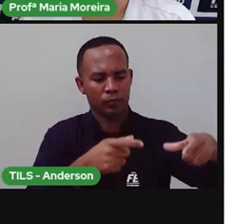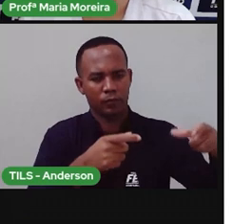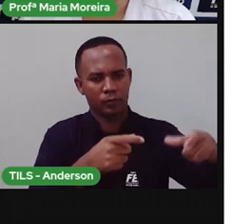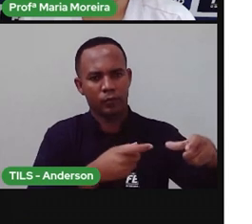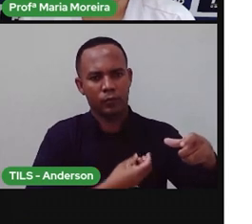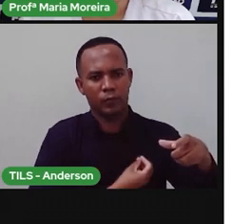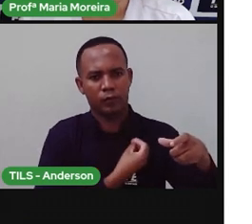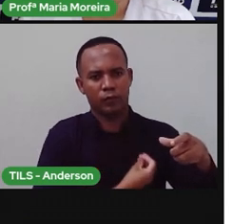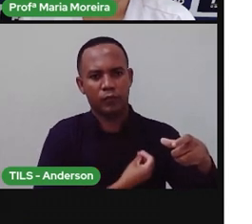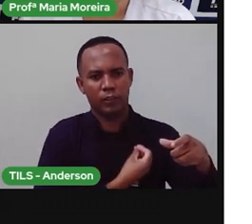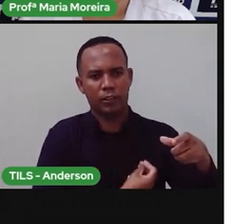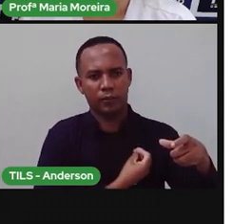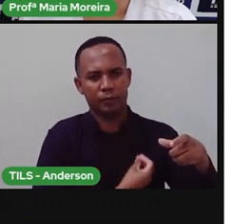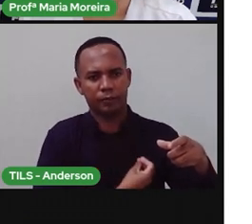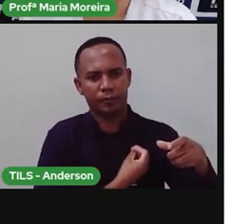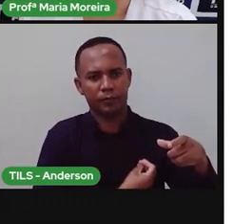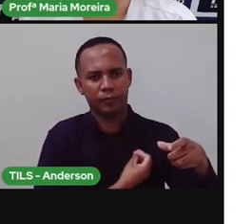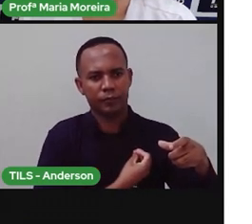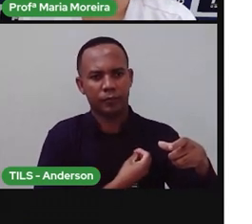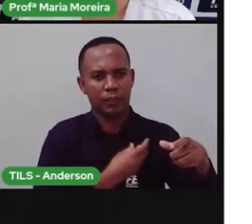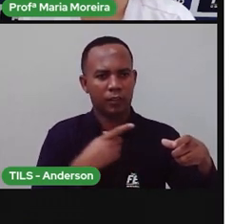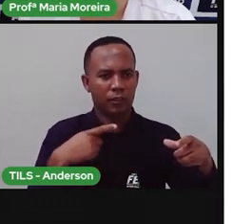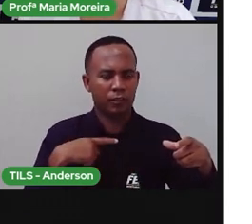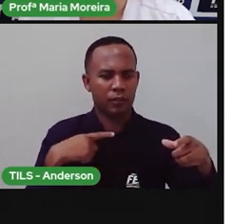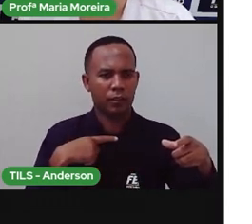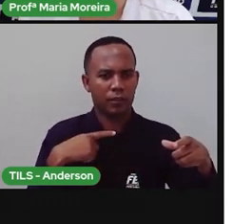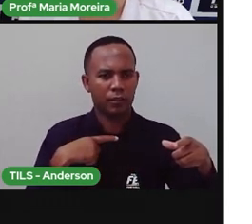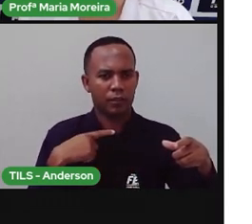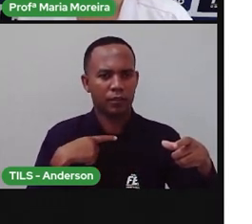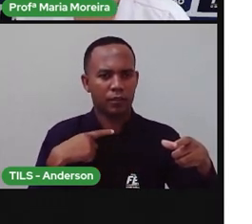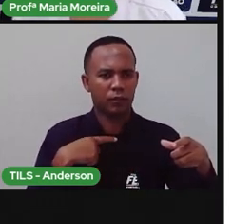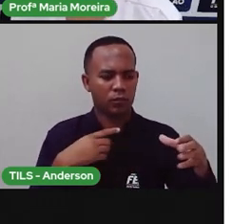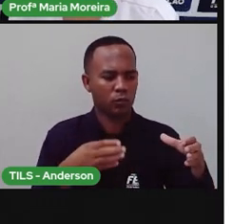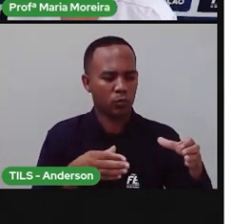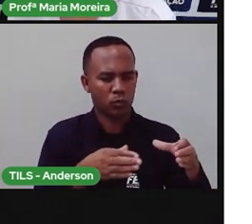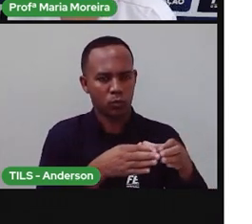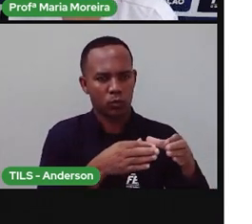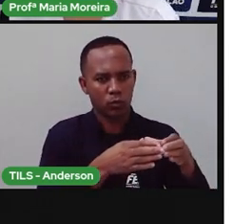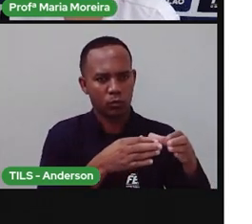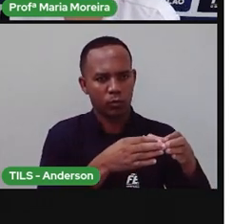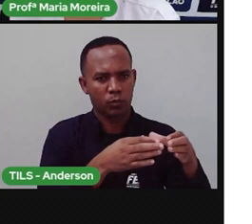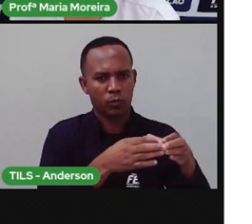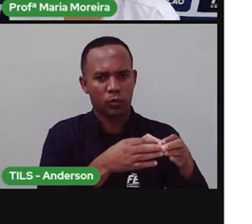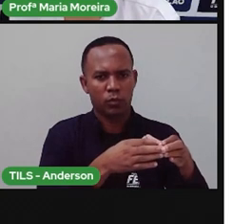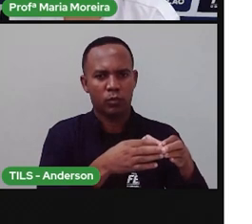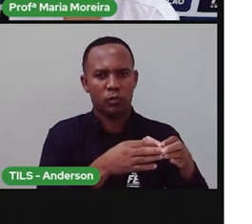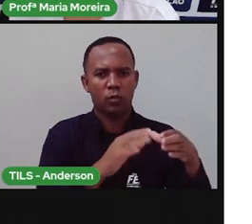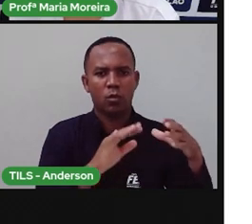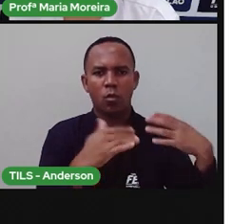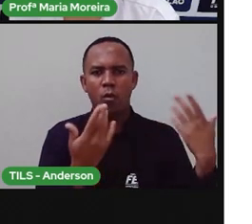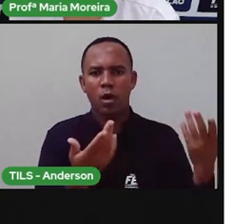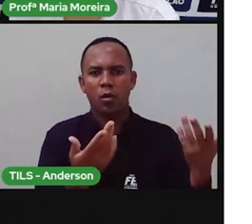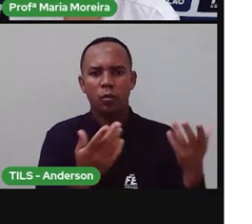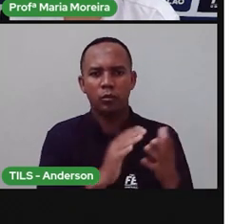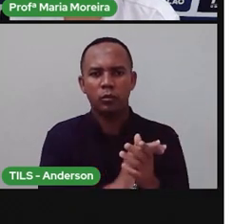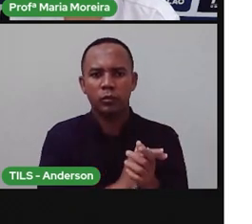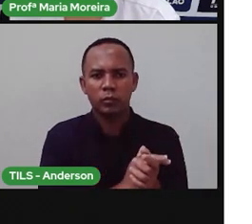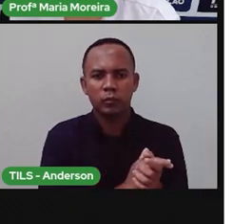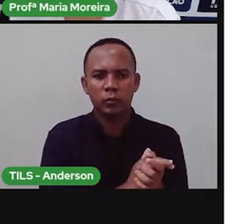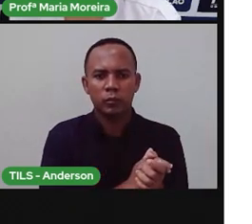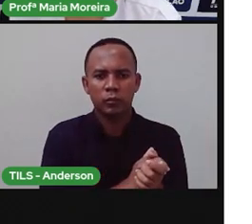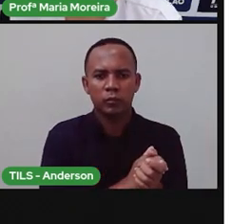seres vivos? E que corresponde ao conjunto de ecossistemas. Qual é essa camada?